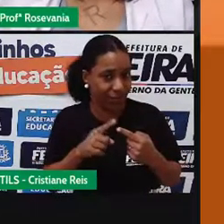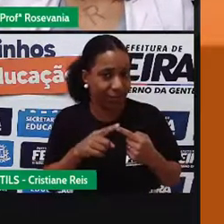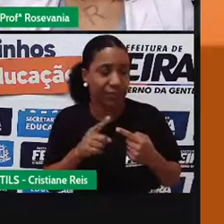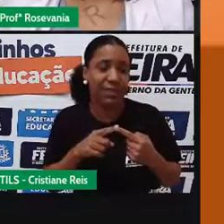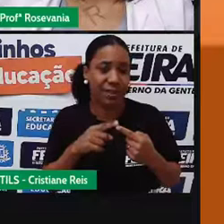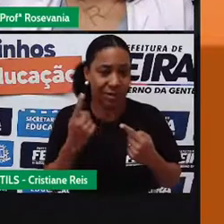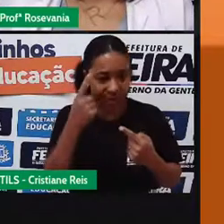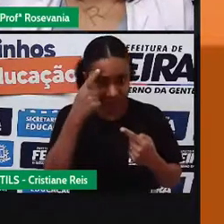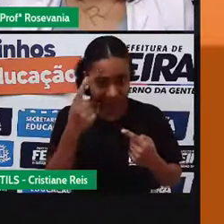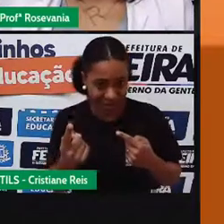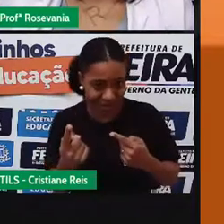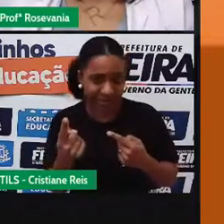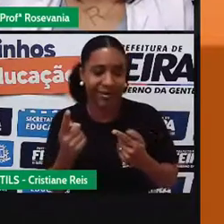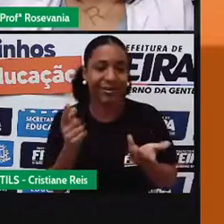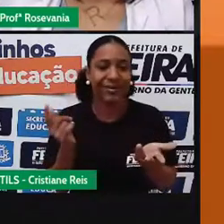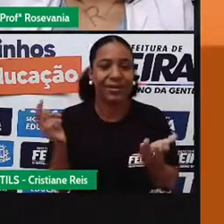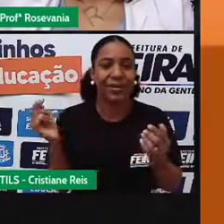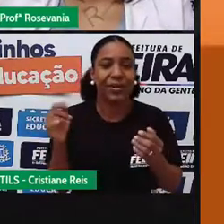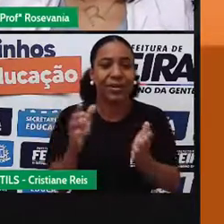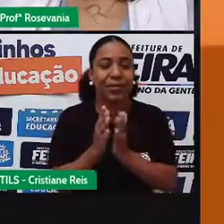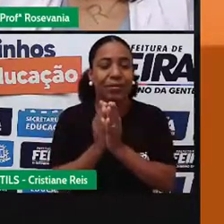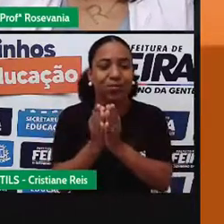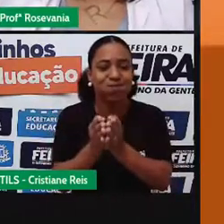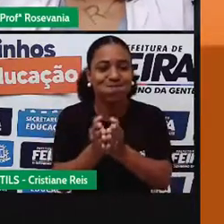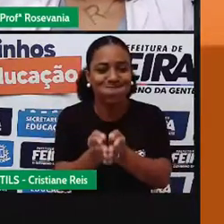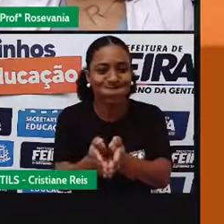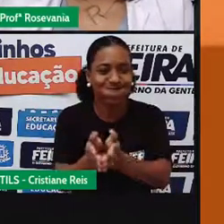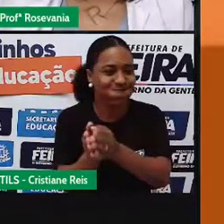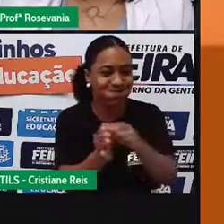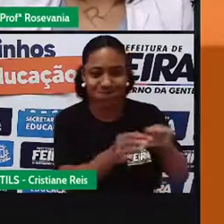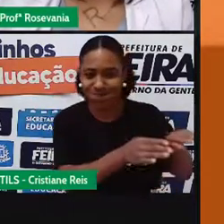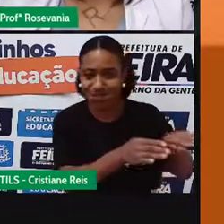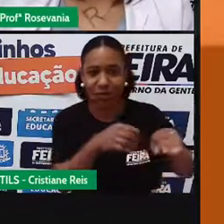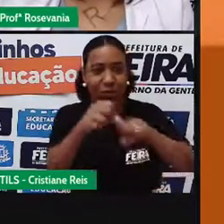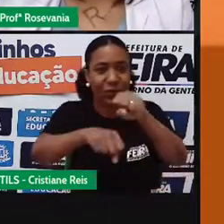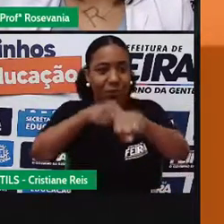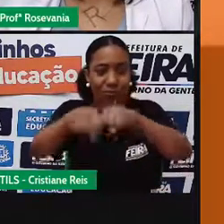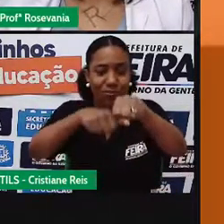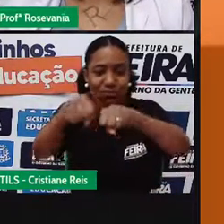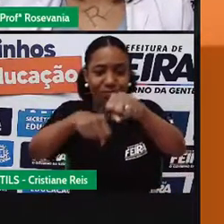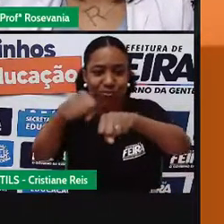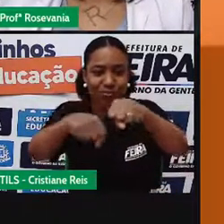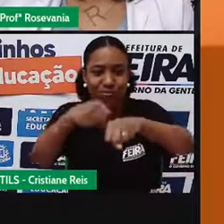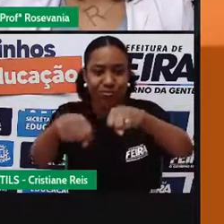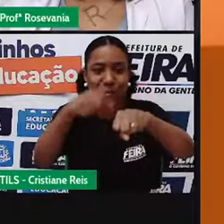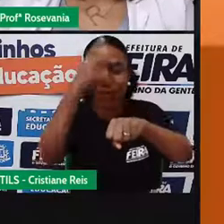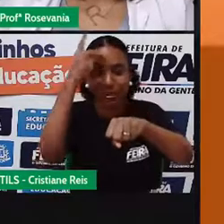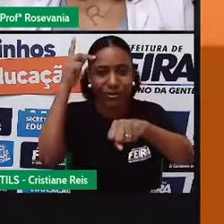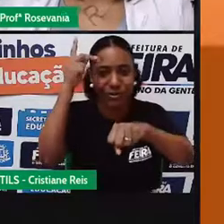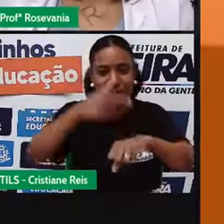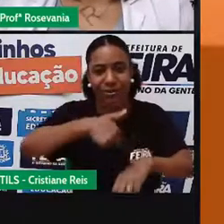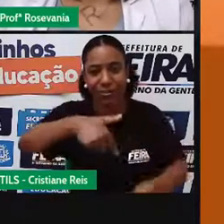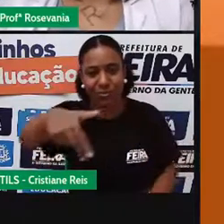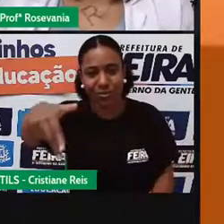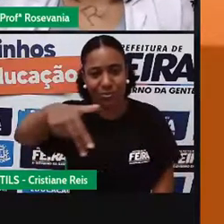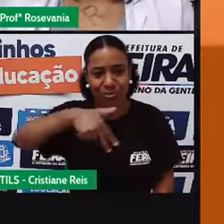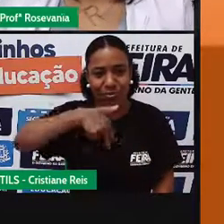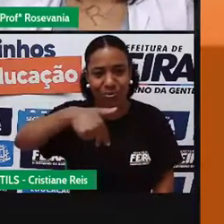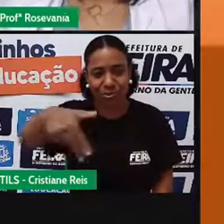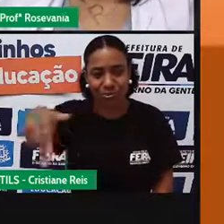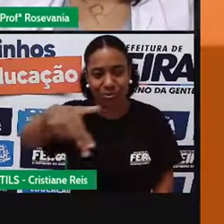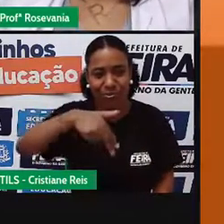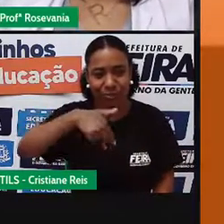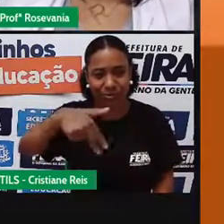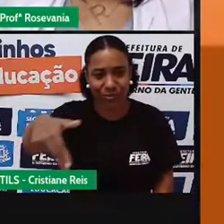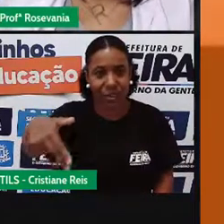aviário e a circulação de pedestres. E o que é a gente vai observar aí? Quando eu priorizo o transporte público, eu